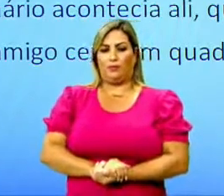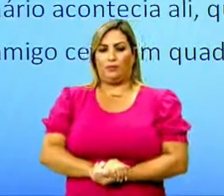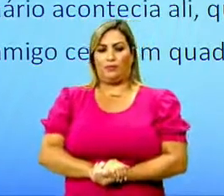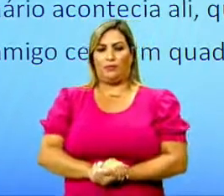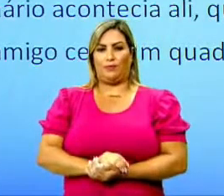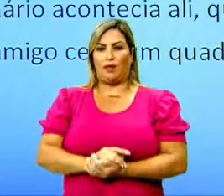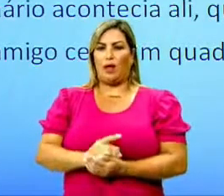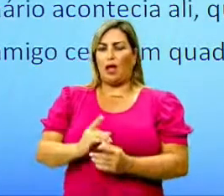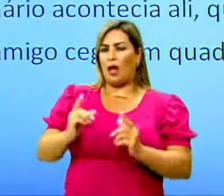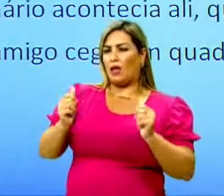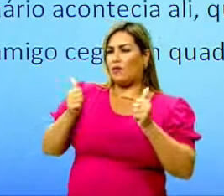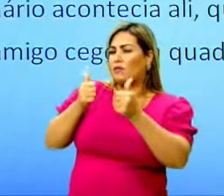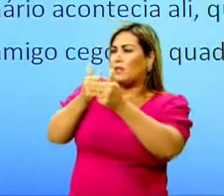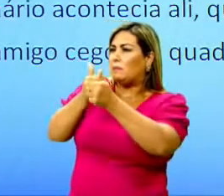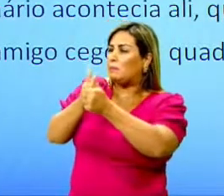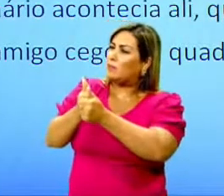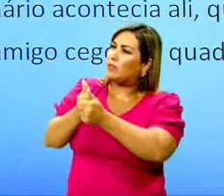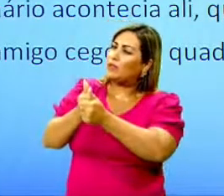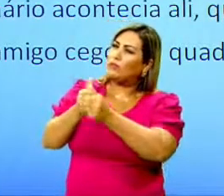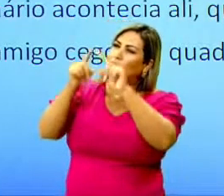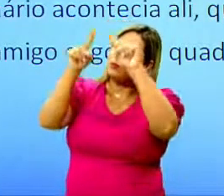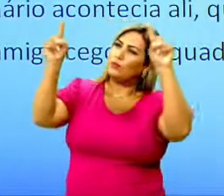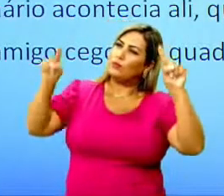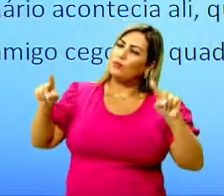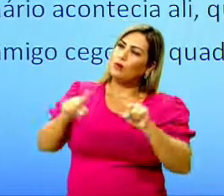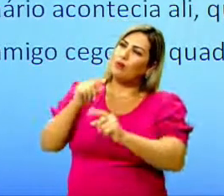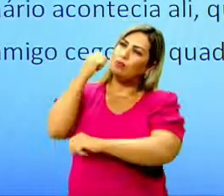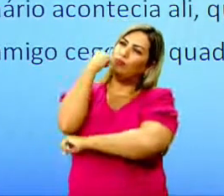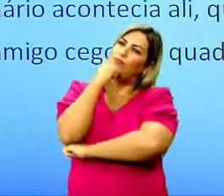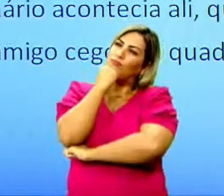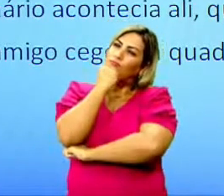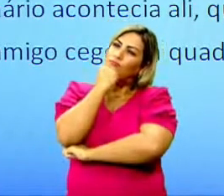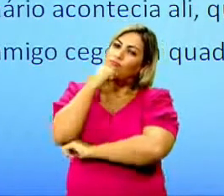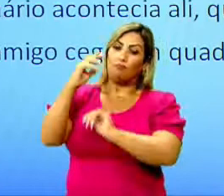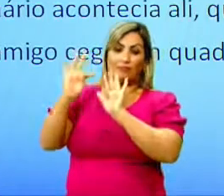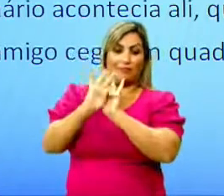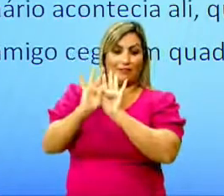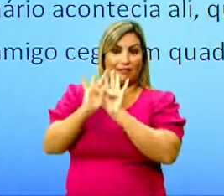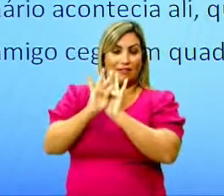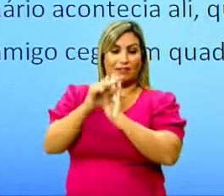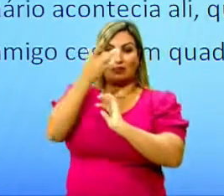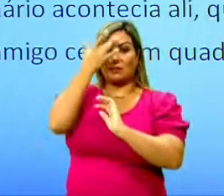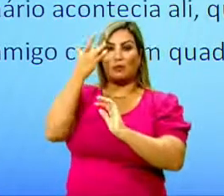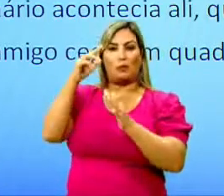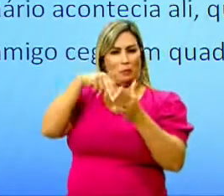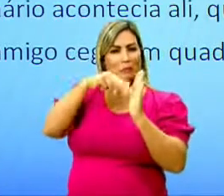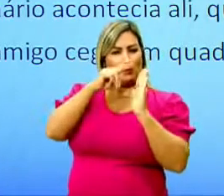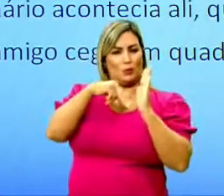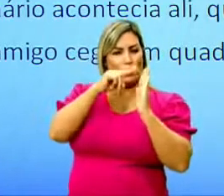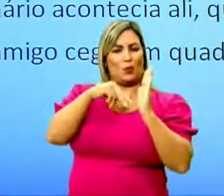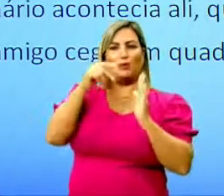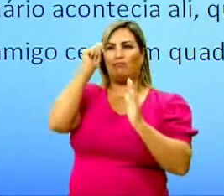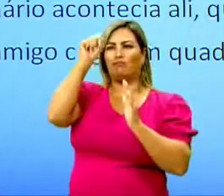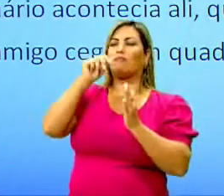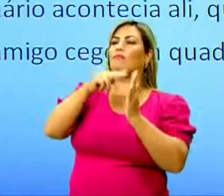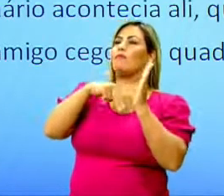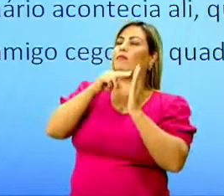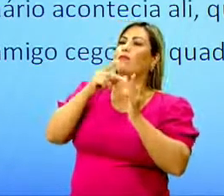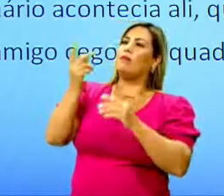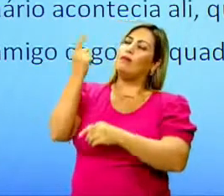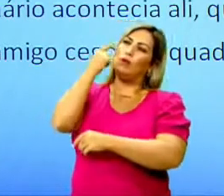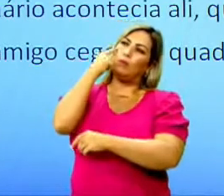Aproximei-me do quadro, fingindo olhar de perto a técnica do pintor. Voltei-me e percebi.